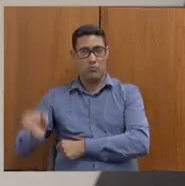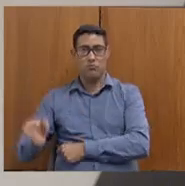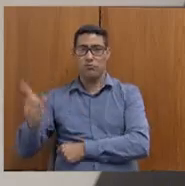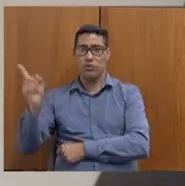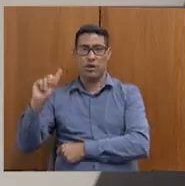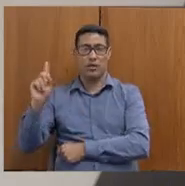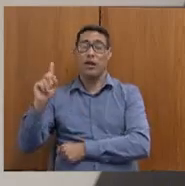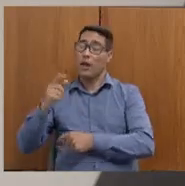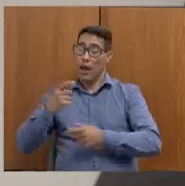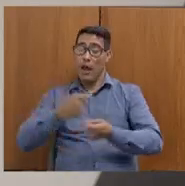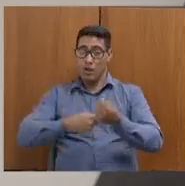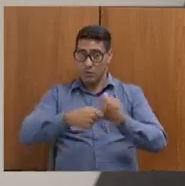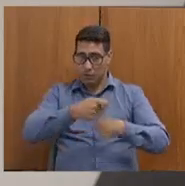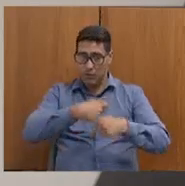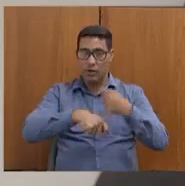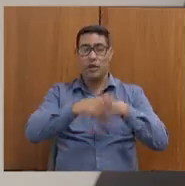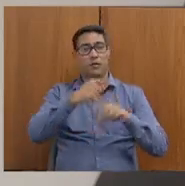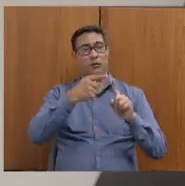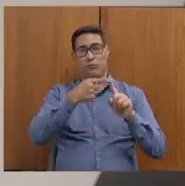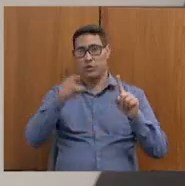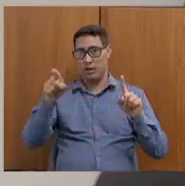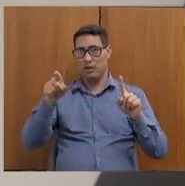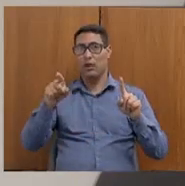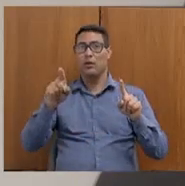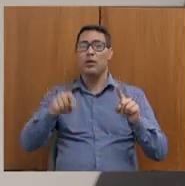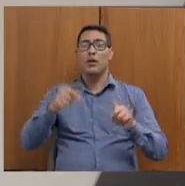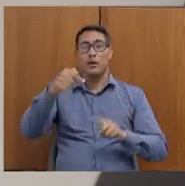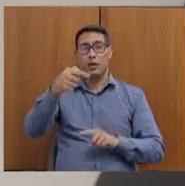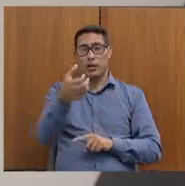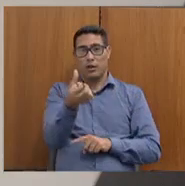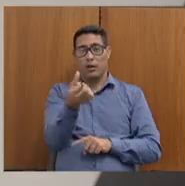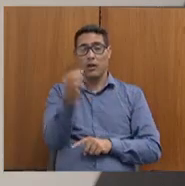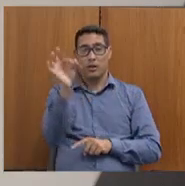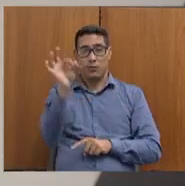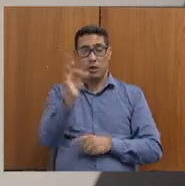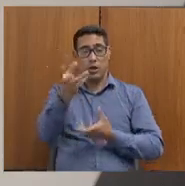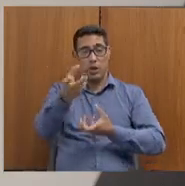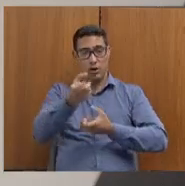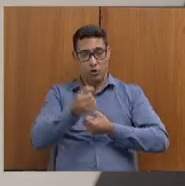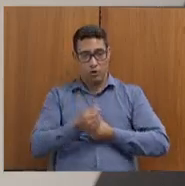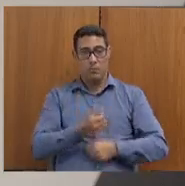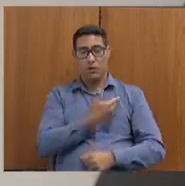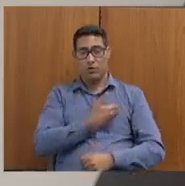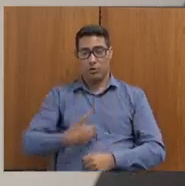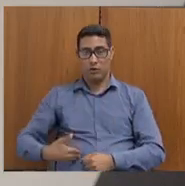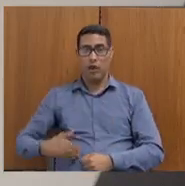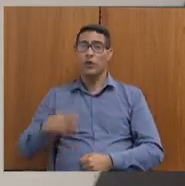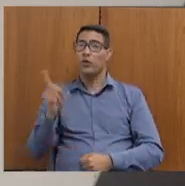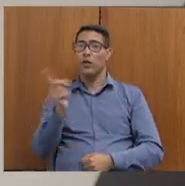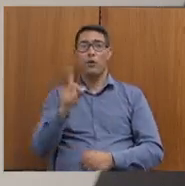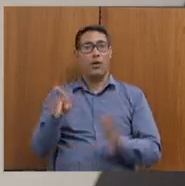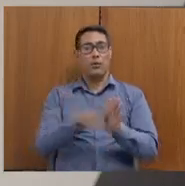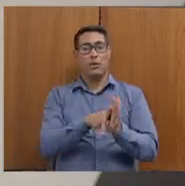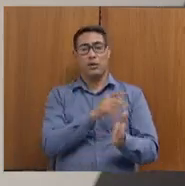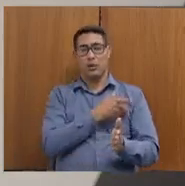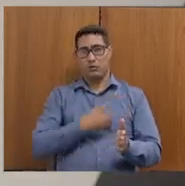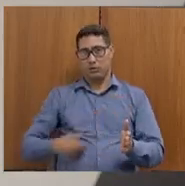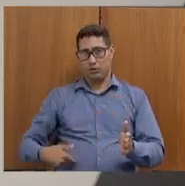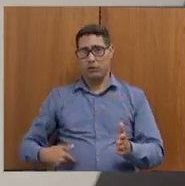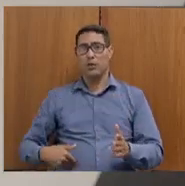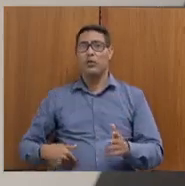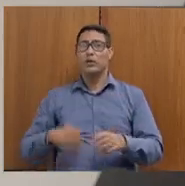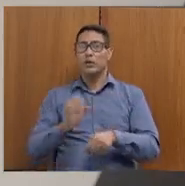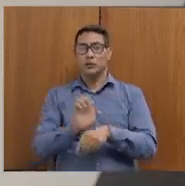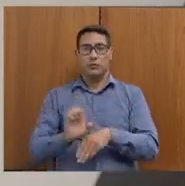indireta. 76% das unidades de acolhimento do Estado não são governamentais, o que dificulta o Estado